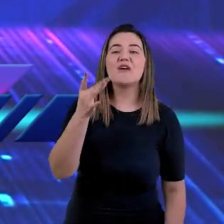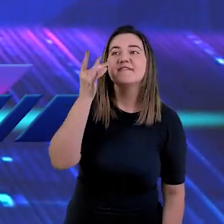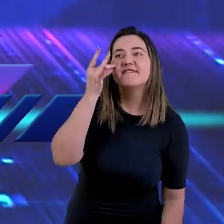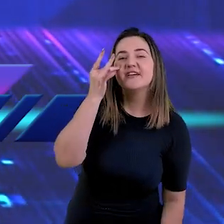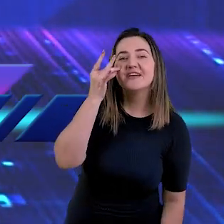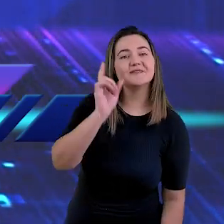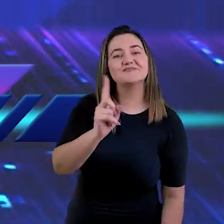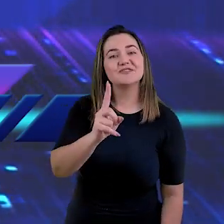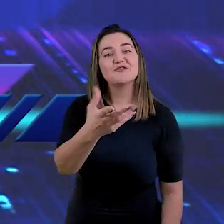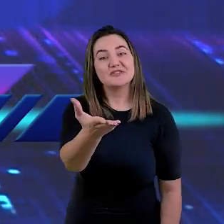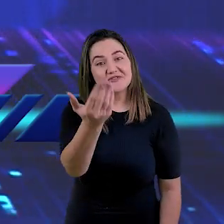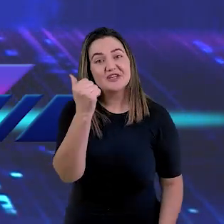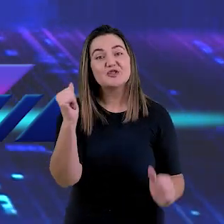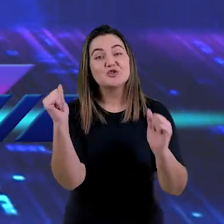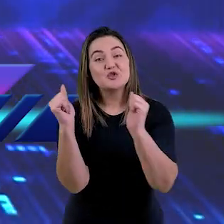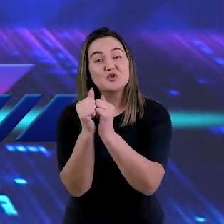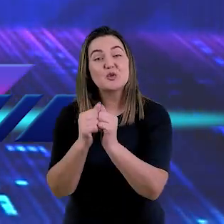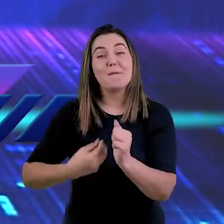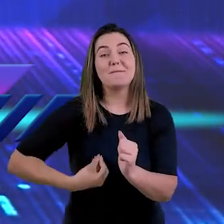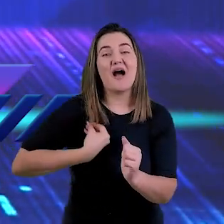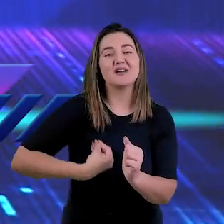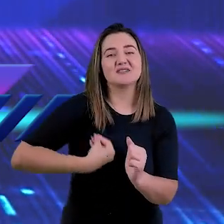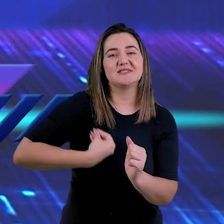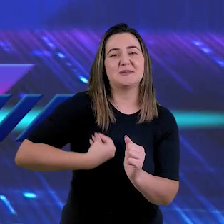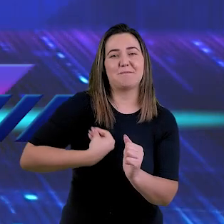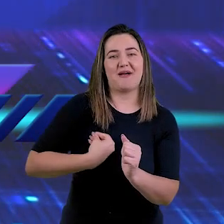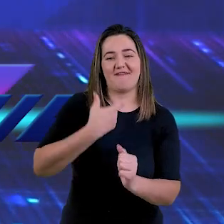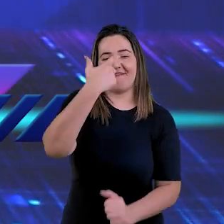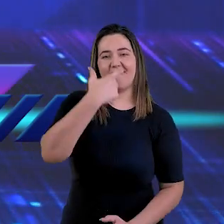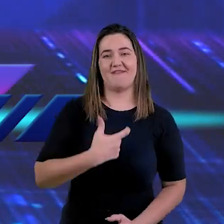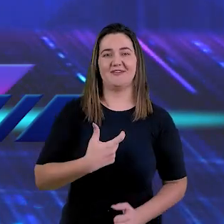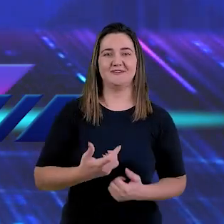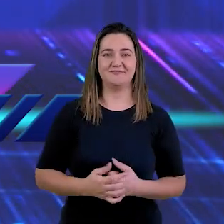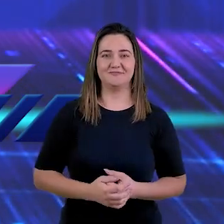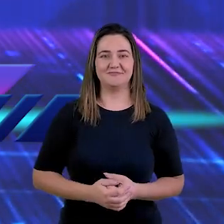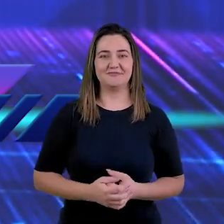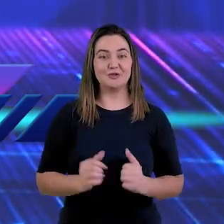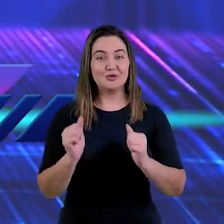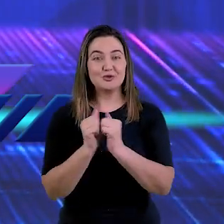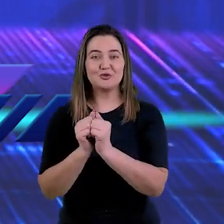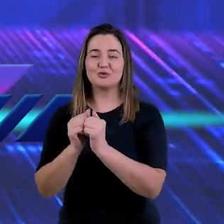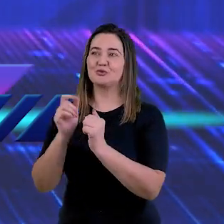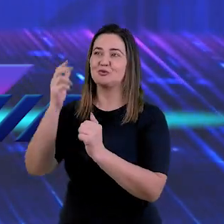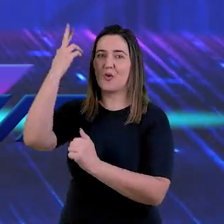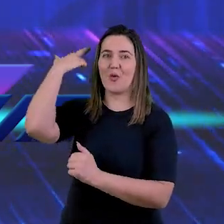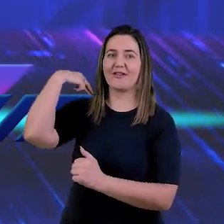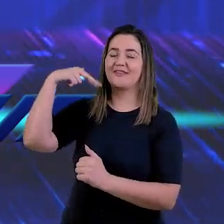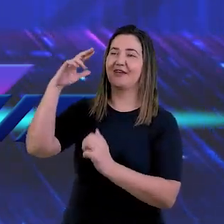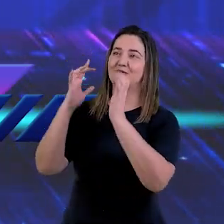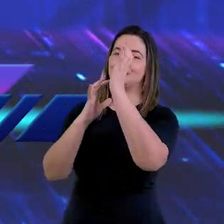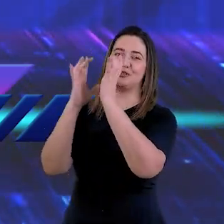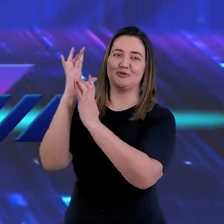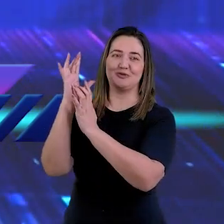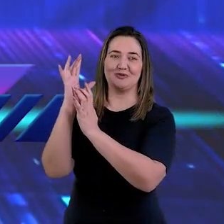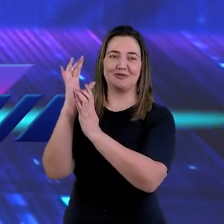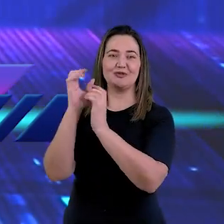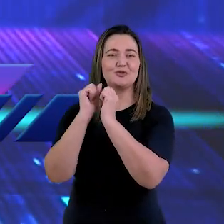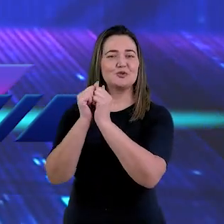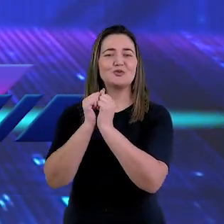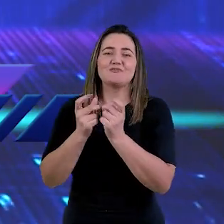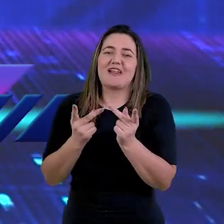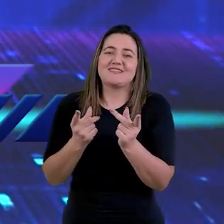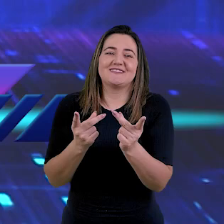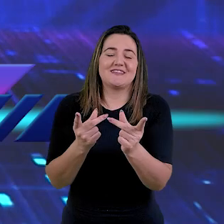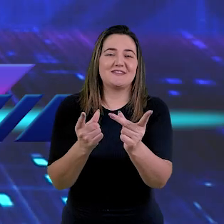ver. Você está acompanhado e convidado para ser junto com o Cordeiro, para estar